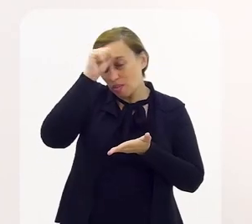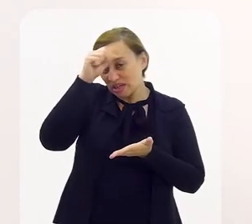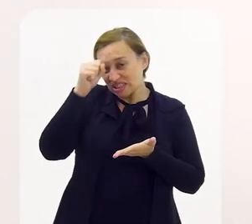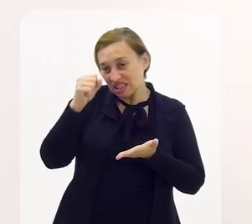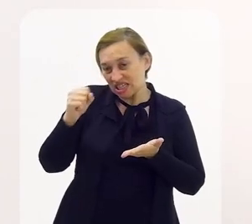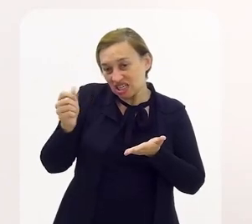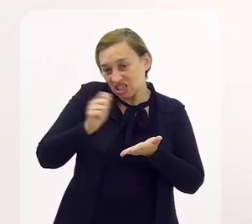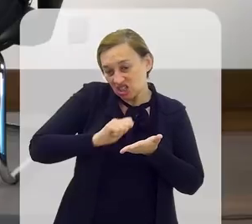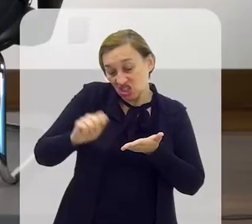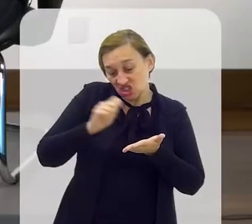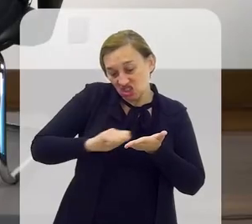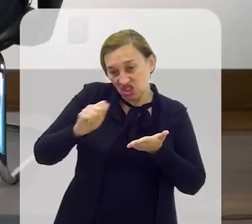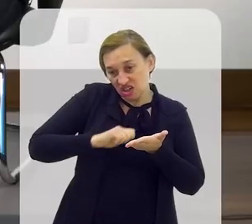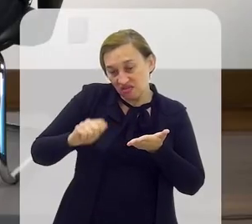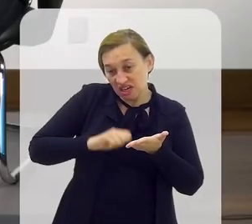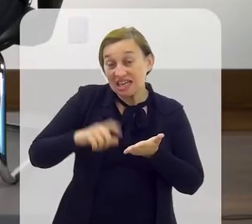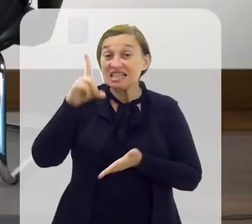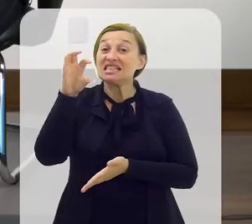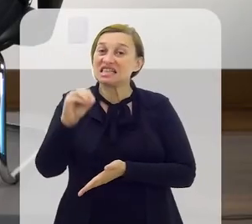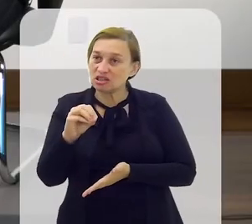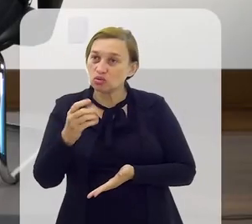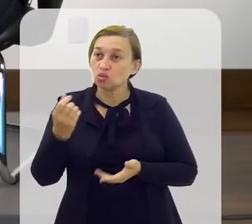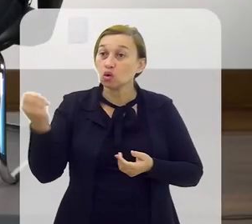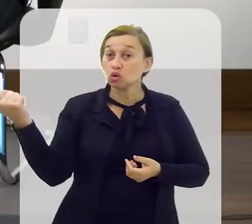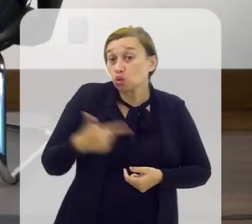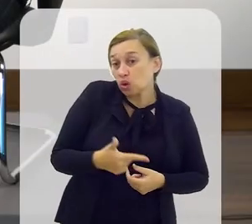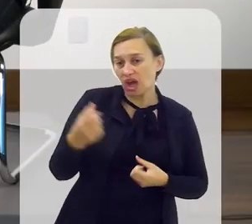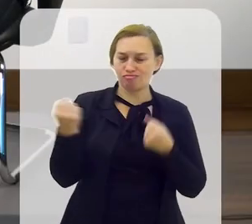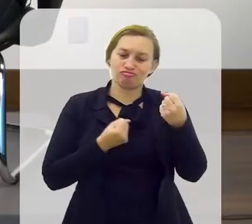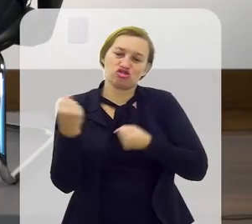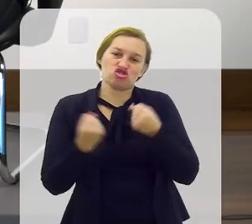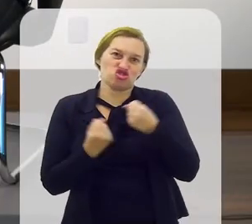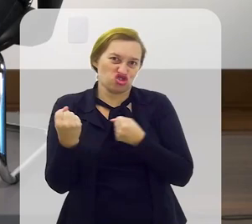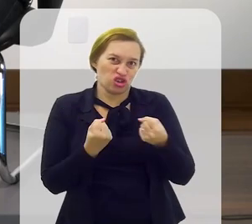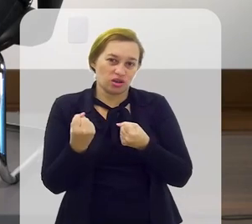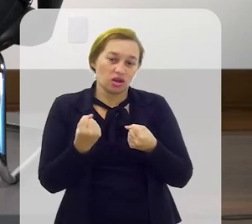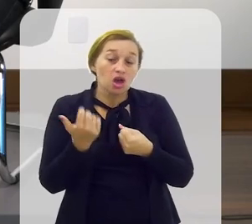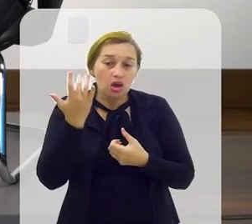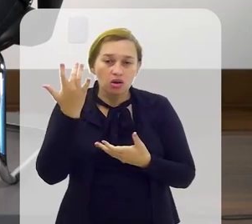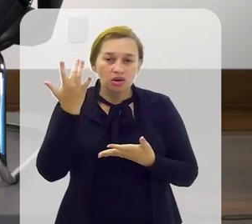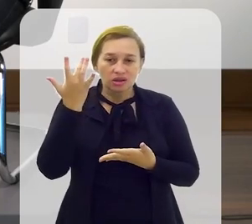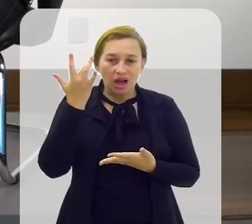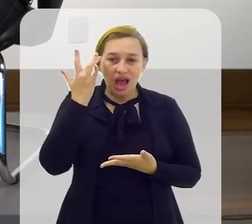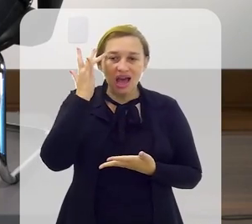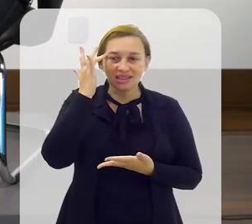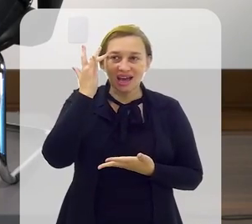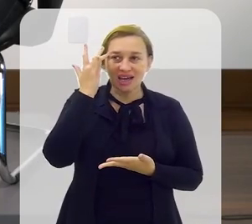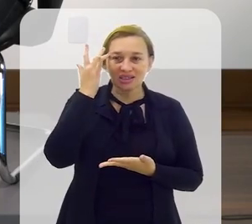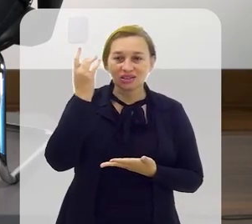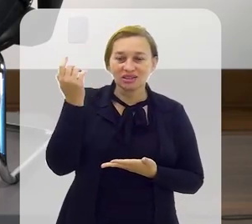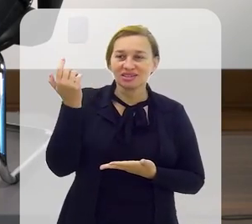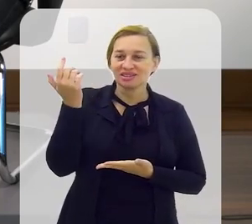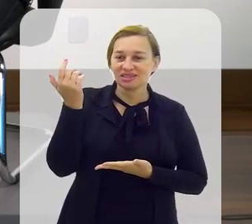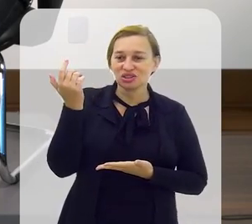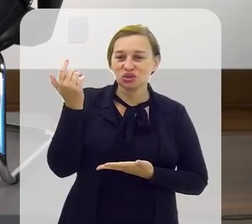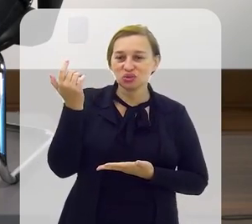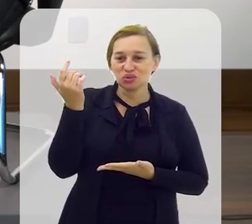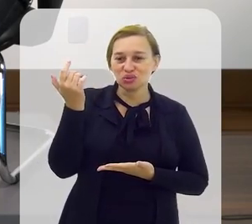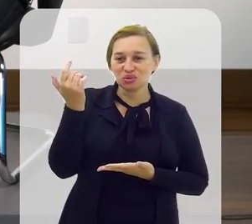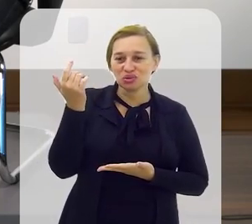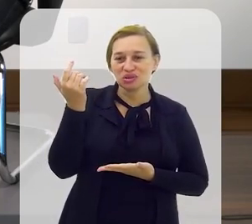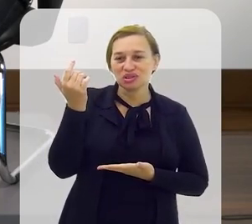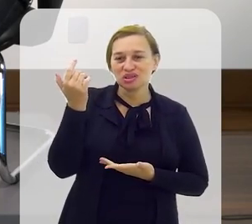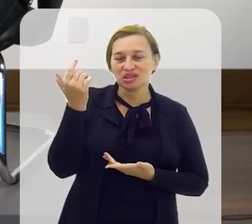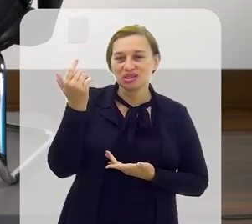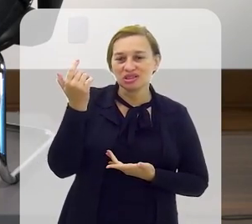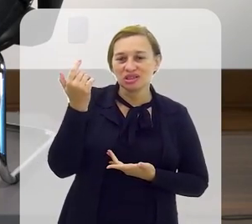acho que eu aprendi a escrever mais cedo Do que a dirigir, por exemplo Acho que a encenação é uma arte mais